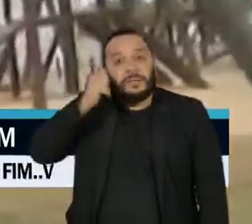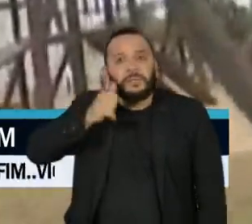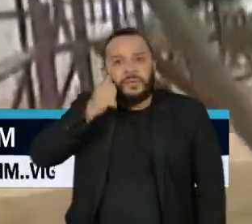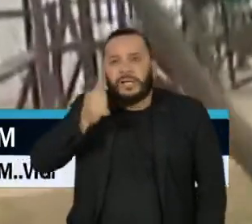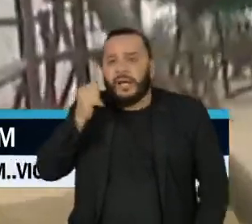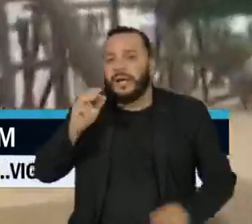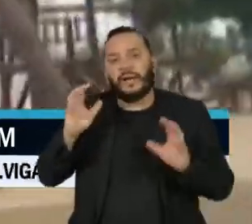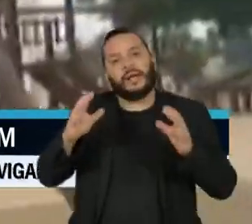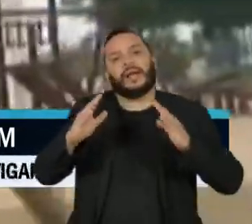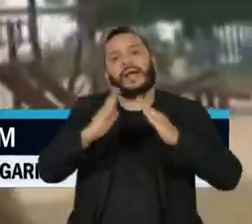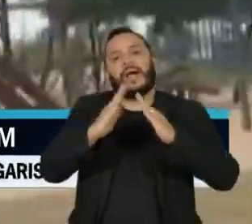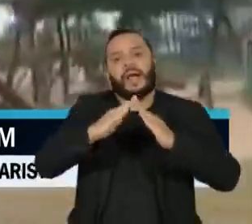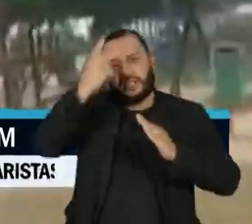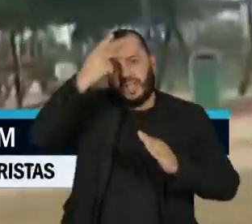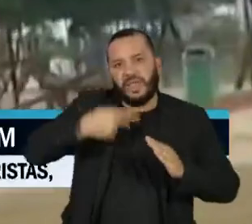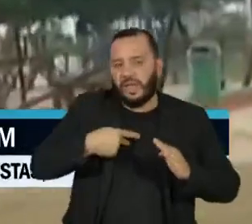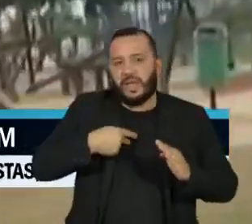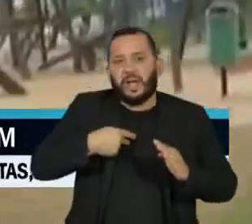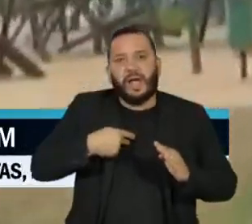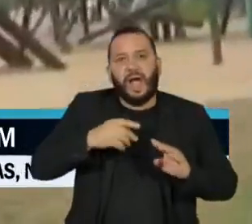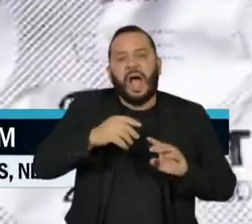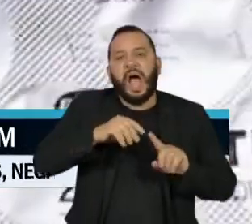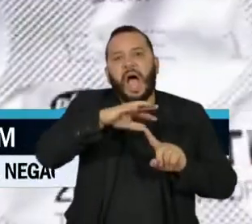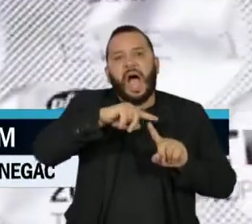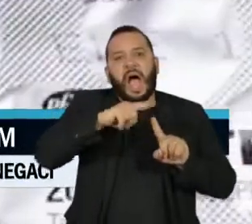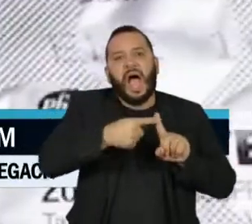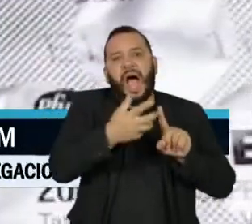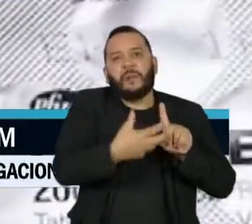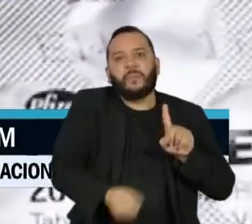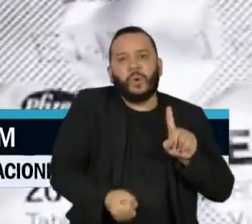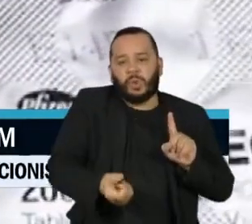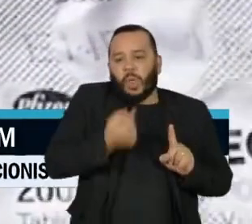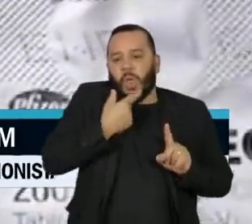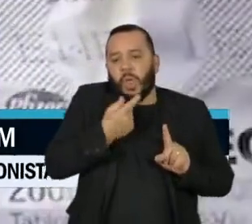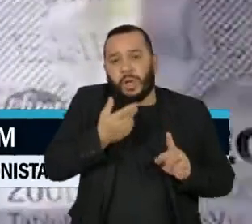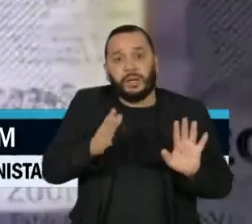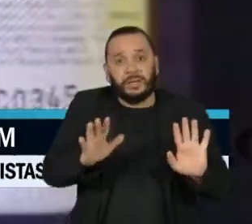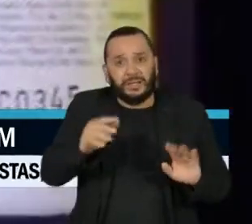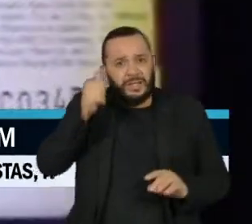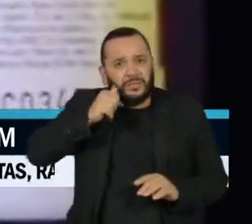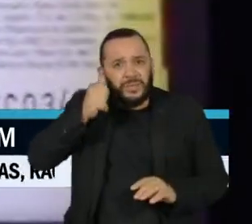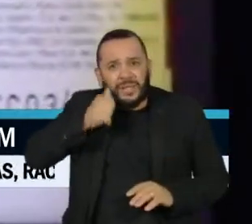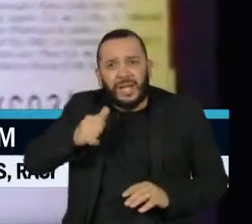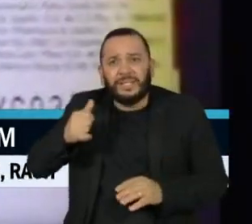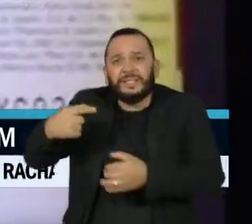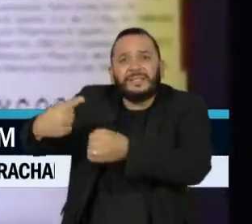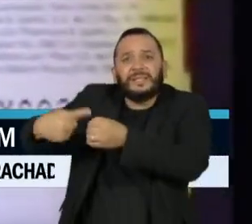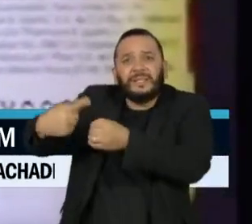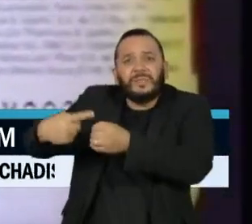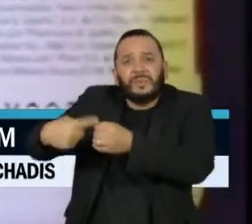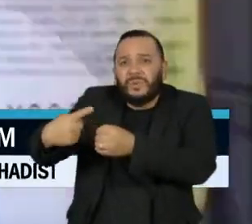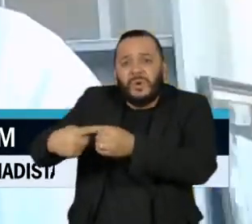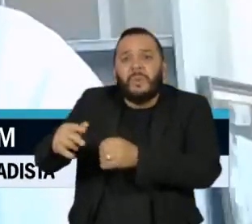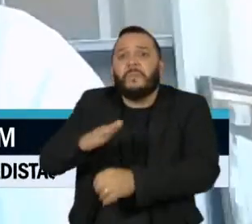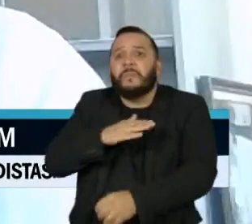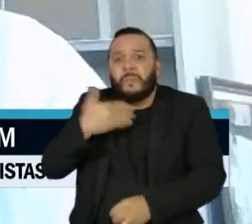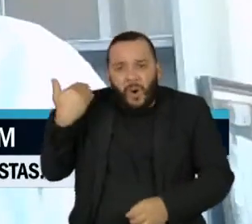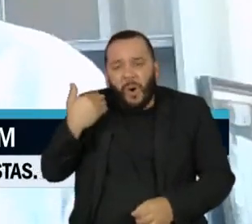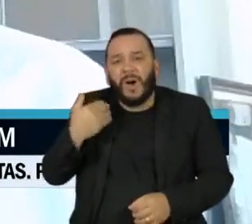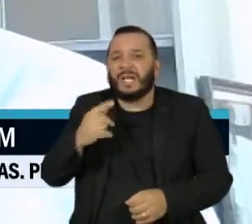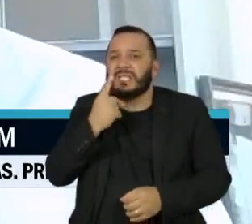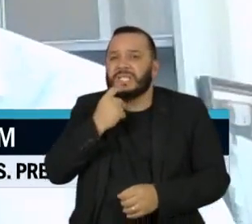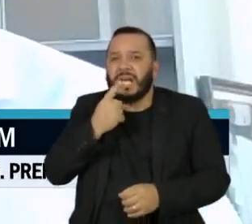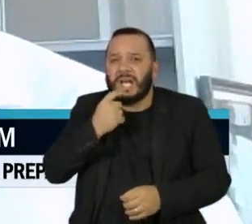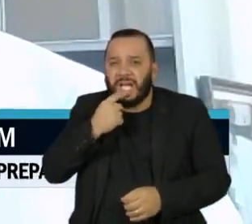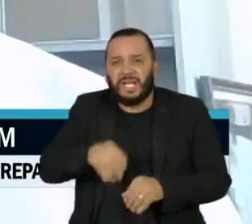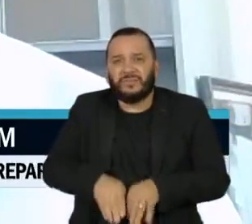fazer um abortamento clandestino. E as mulheres no interior do Brasil morrem de hemorragia porque não têm o misoprostol. Por